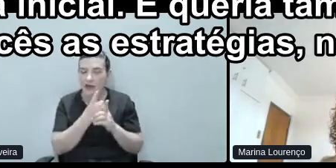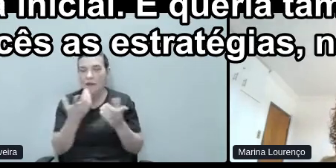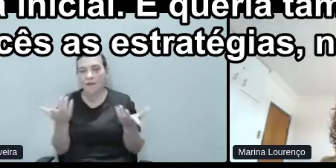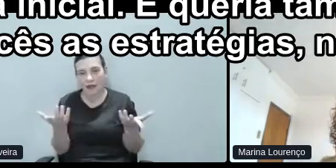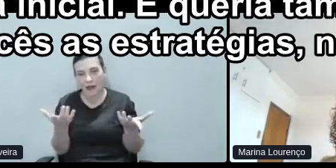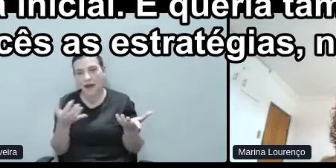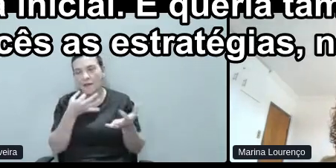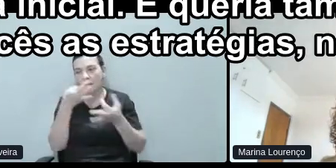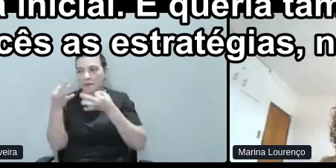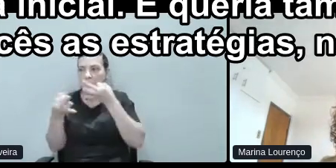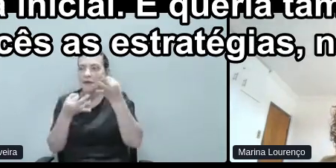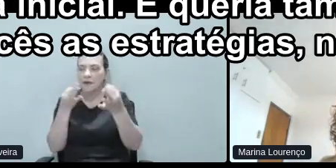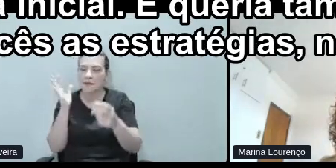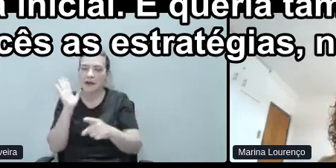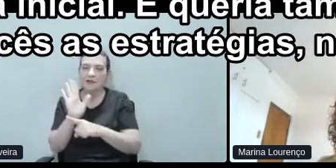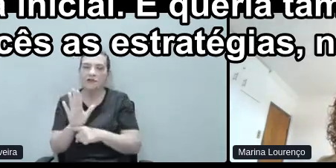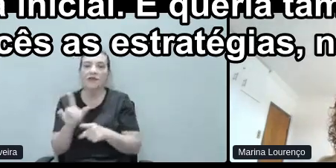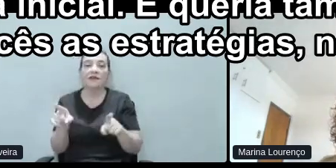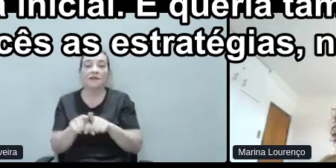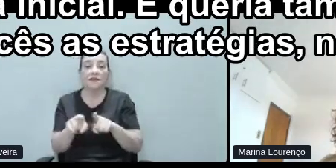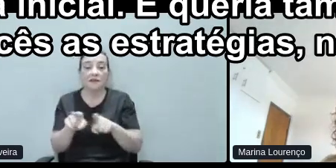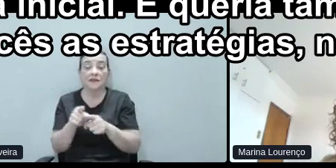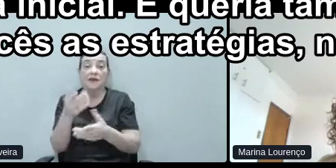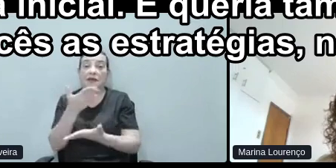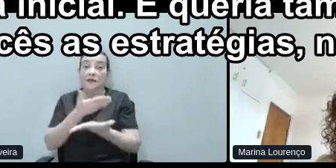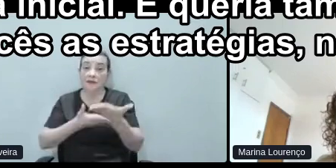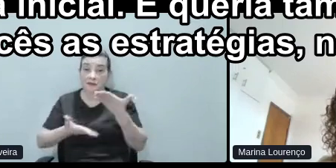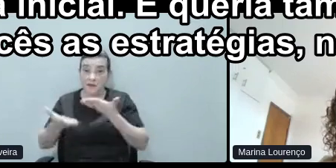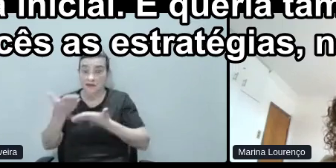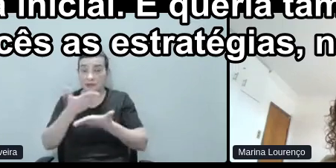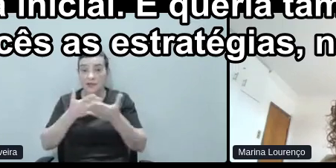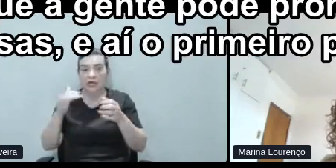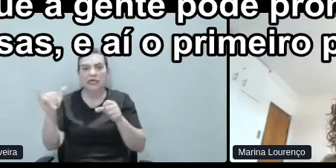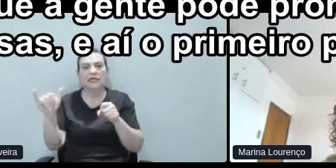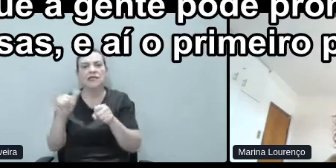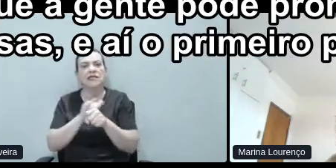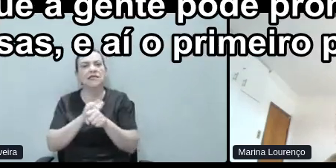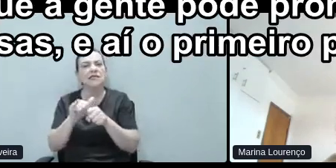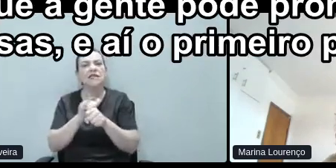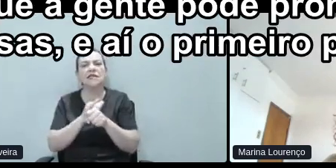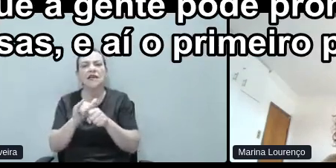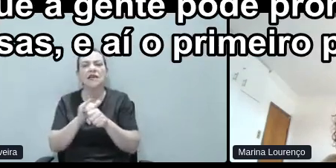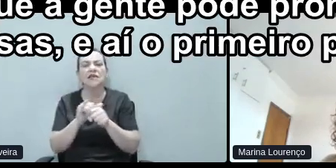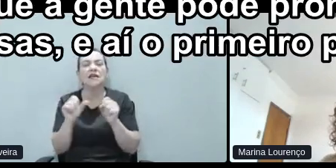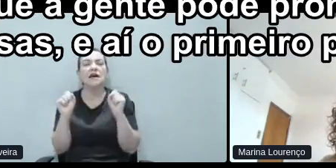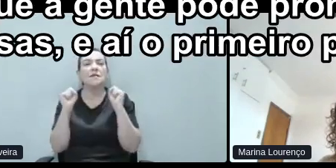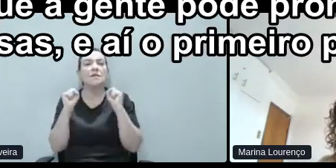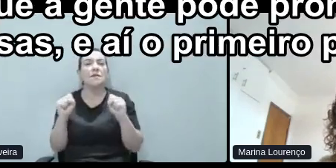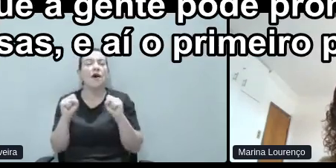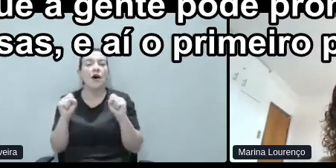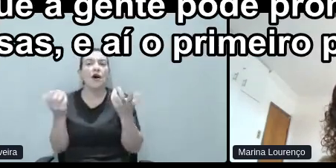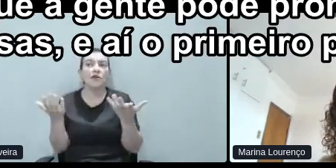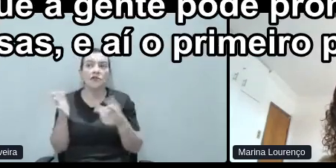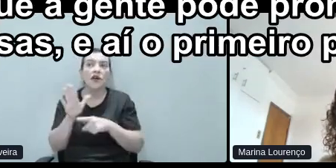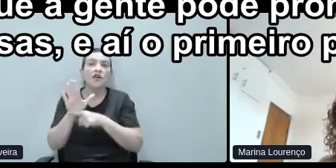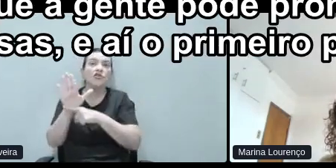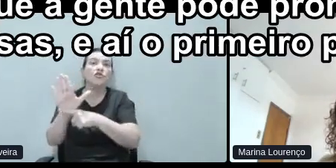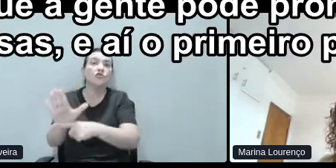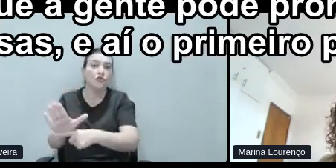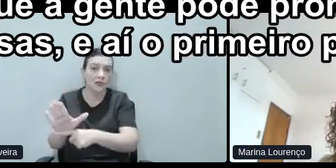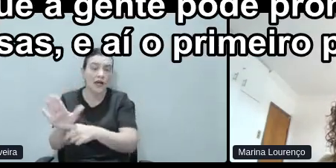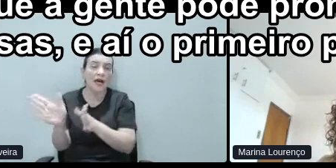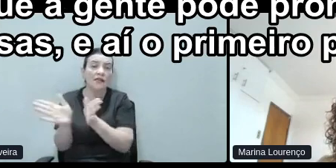E queria também compartilhar com vocês as estratégias, né. Quais são as estratégias que a gente pode promover a acessibilidade nas pesquisas?